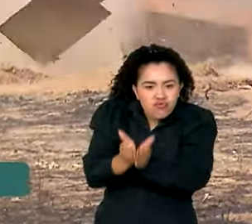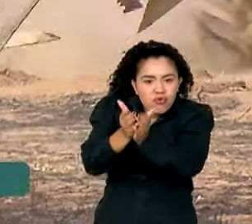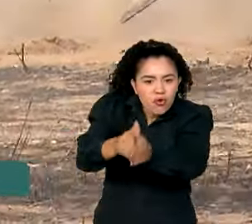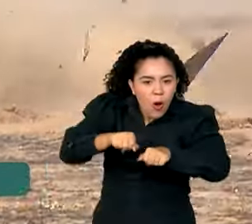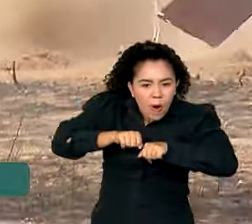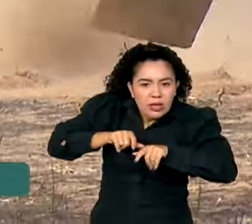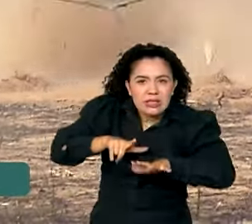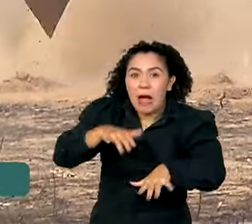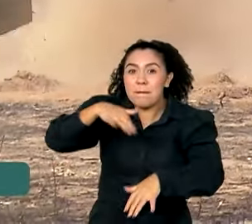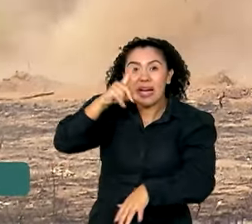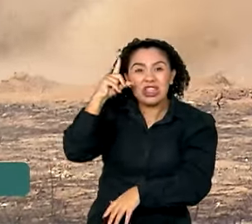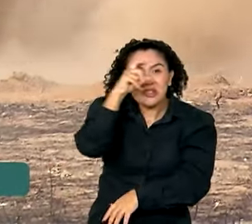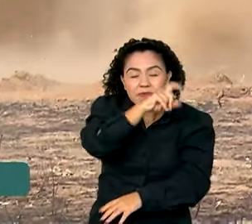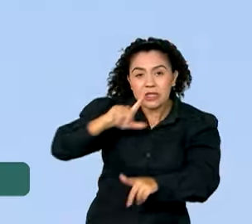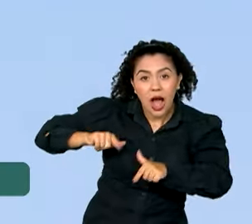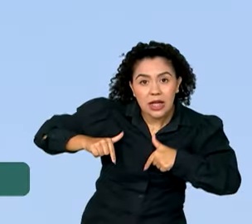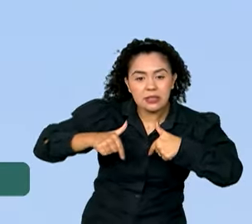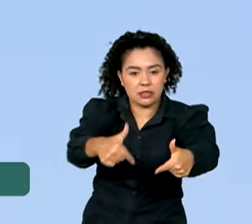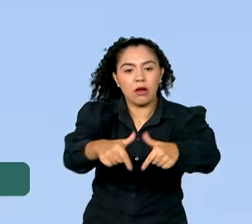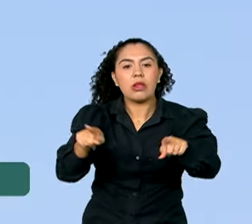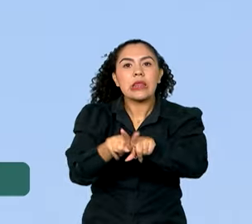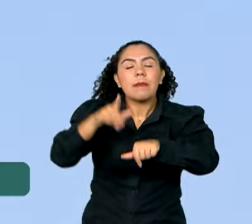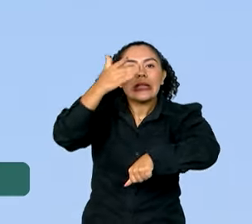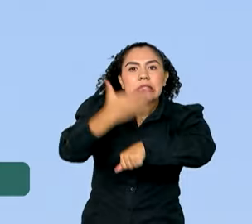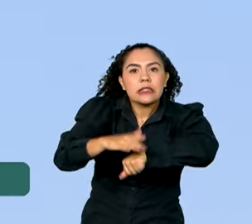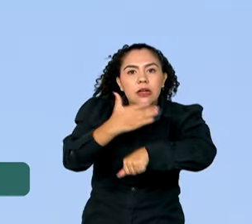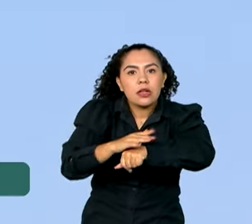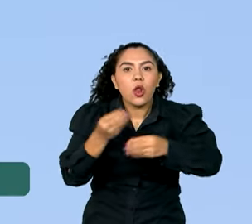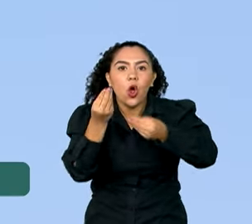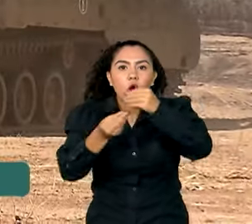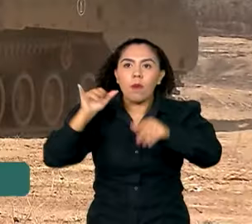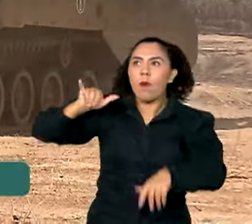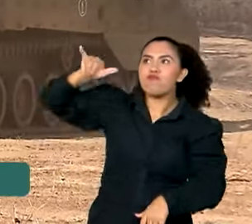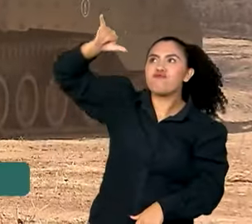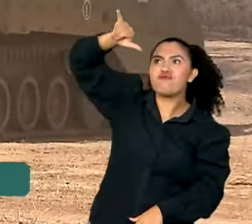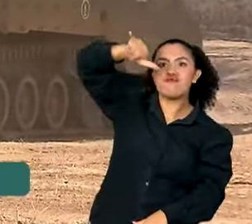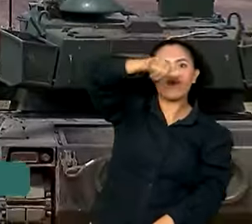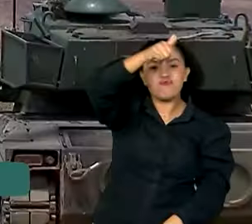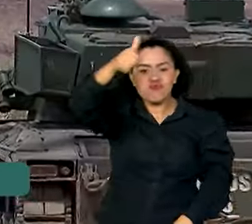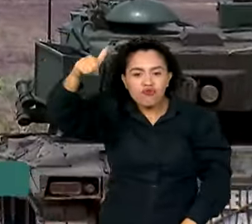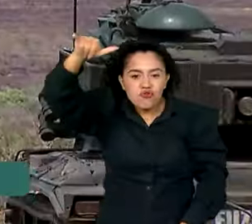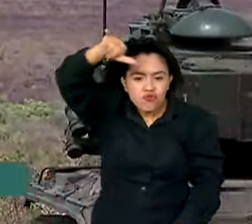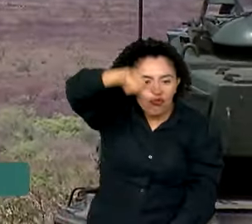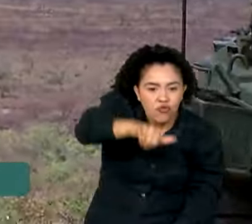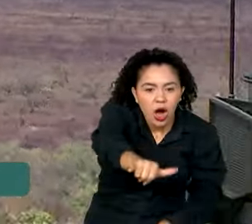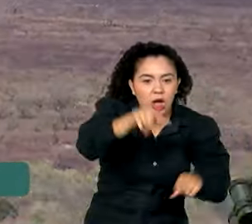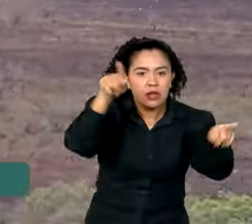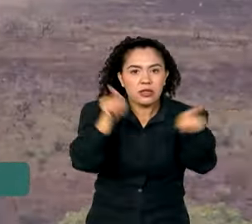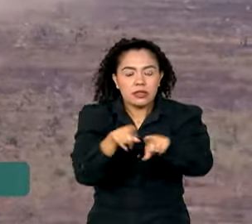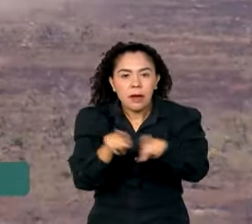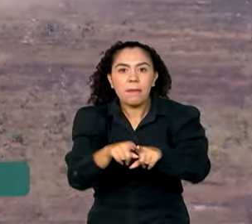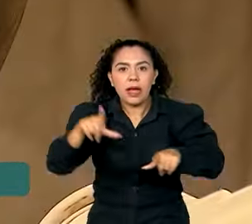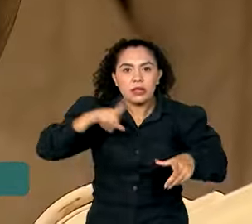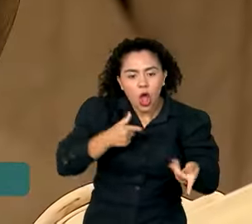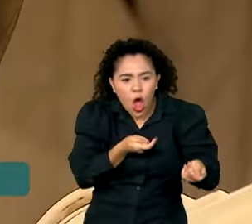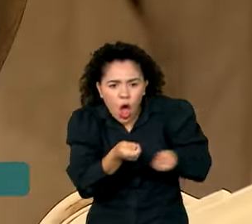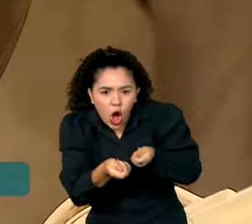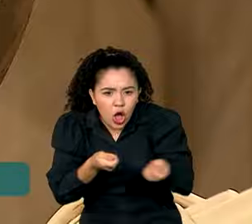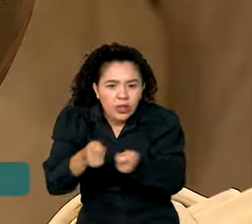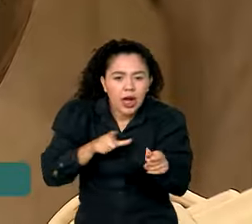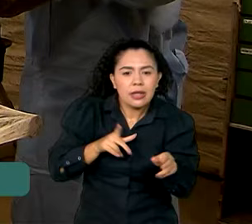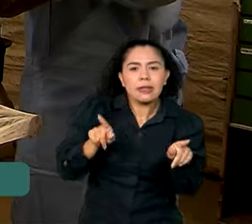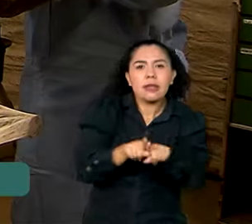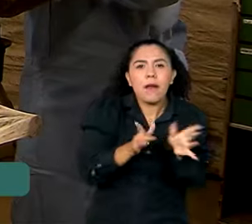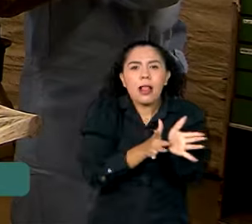das ações militares. Também treina o controle do espaço aéreo, apoio logístico, comando e controle, e simula